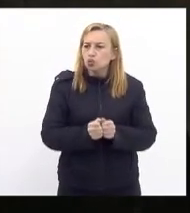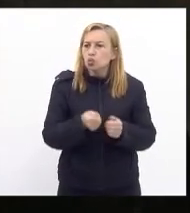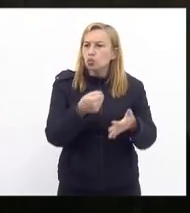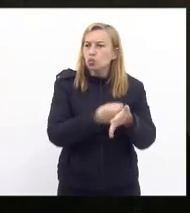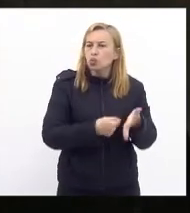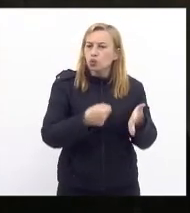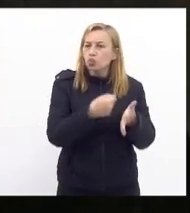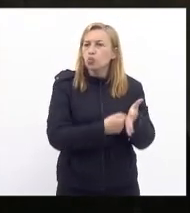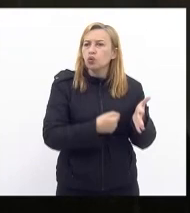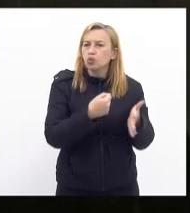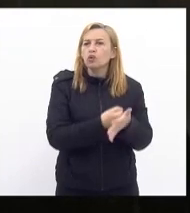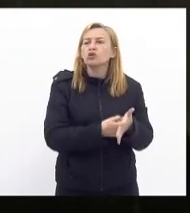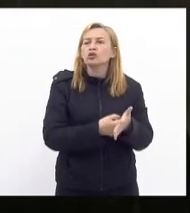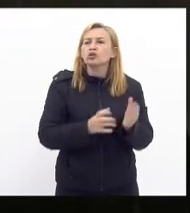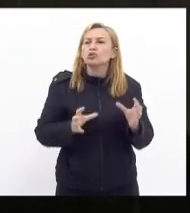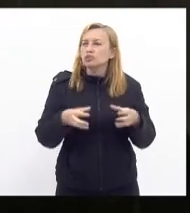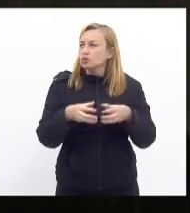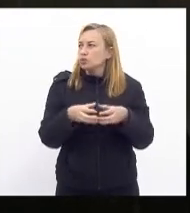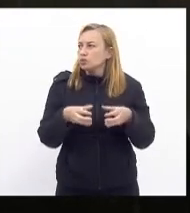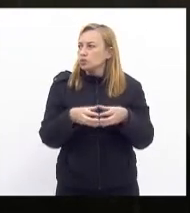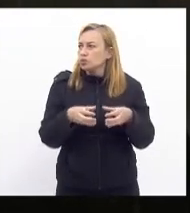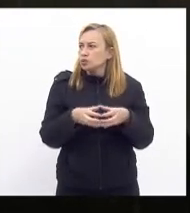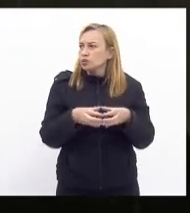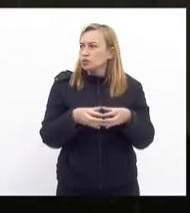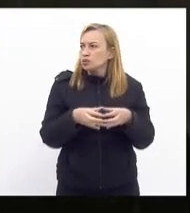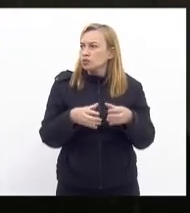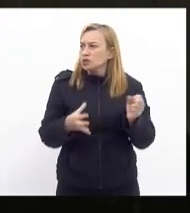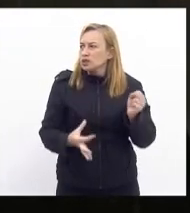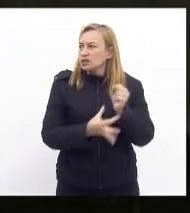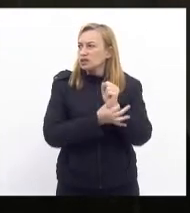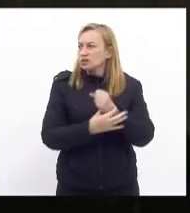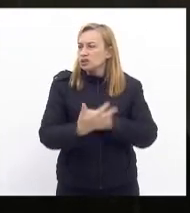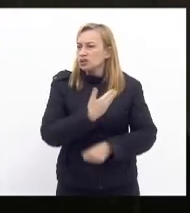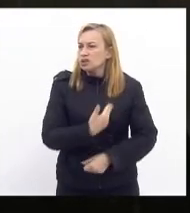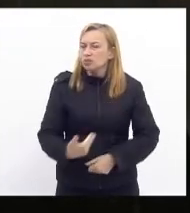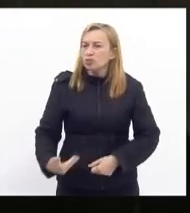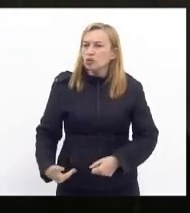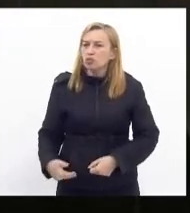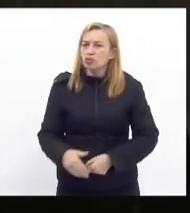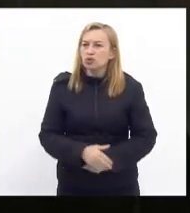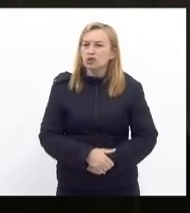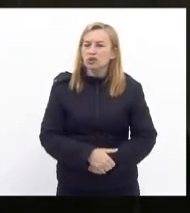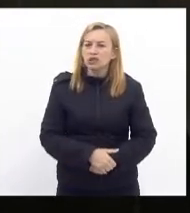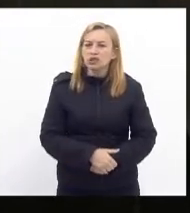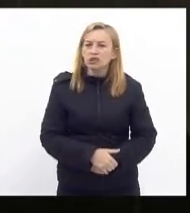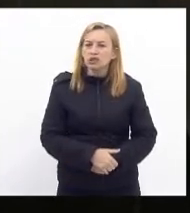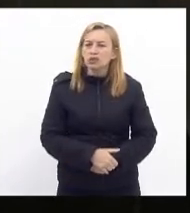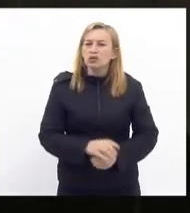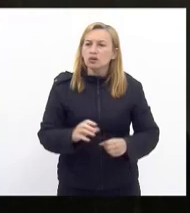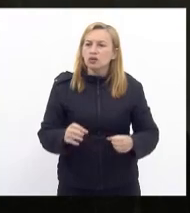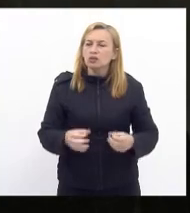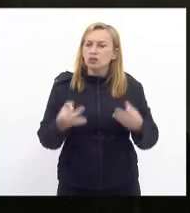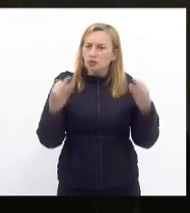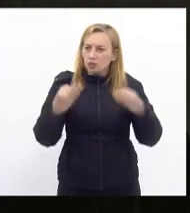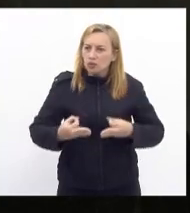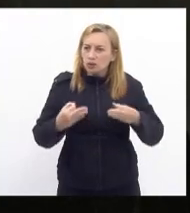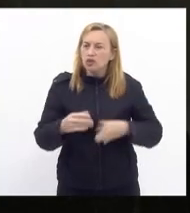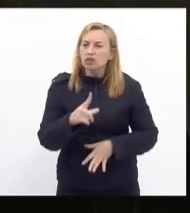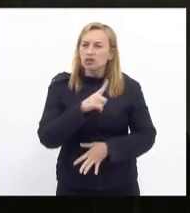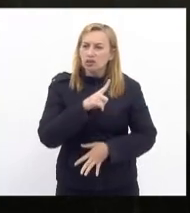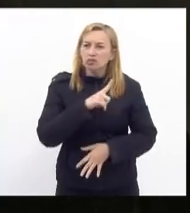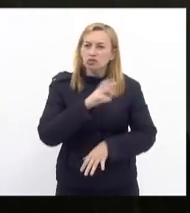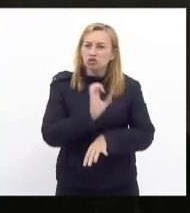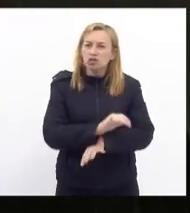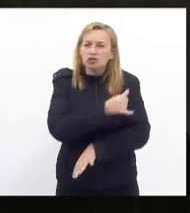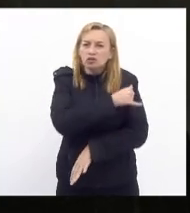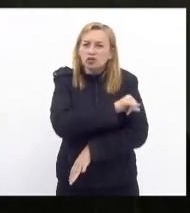luta aí pela corporação pelos agentes de segurança pública decentes que nós que nós temos no estado do Rio